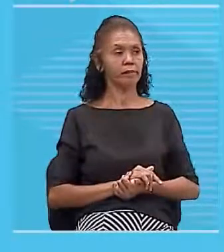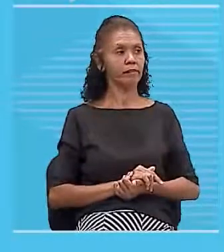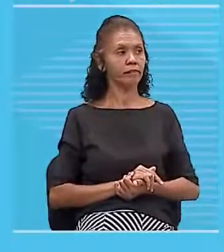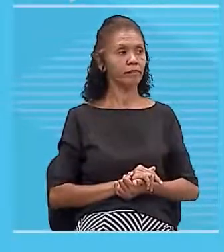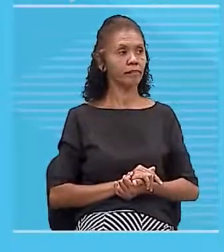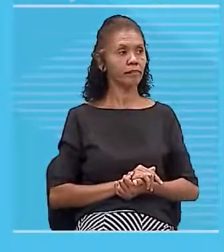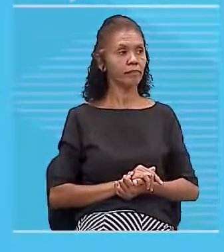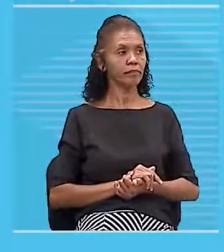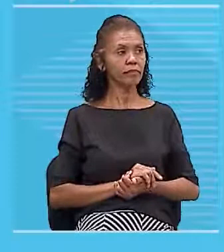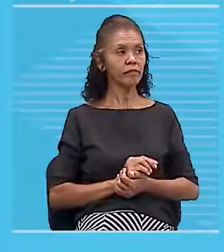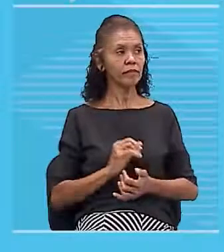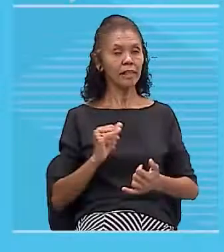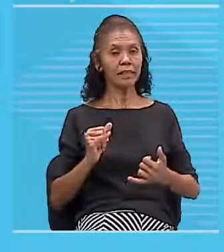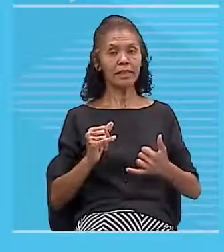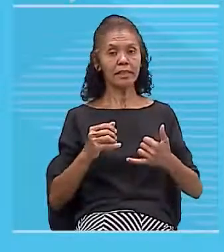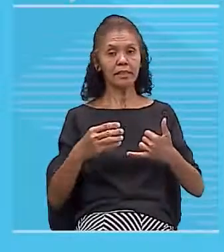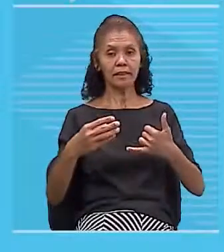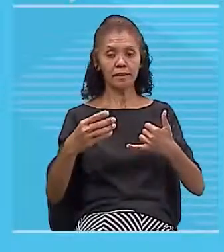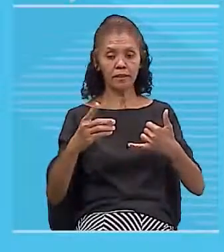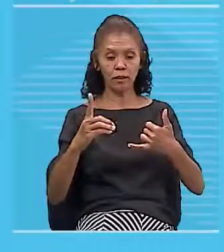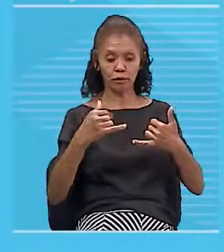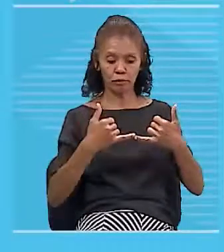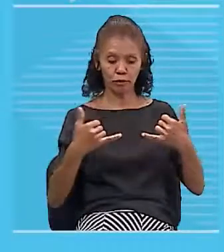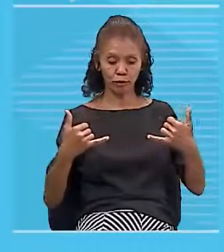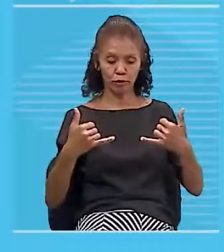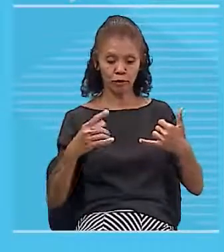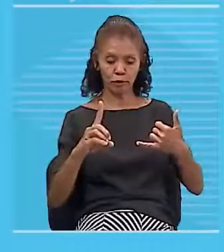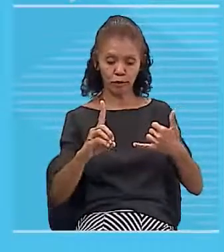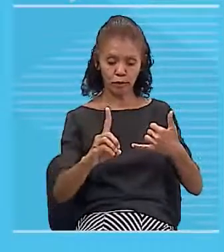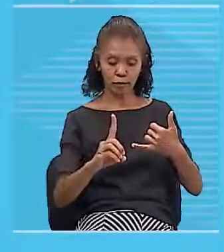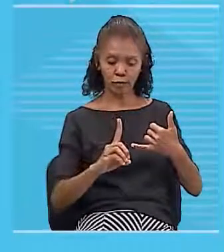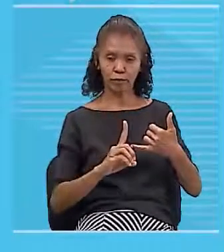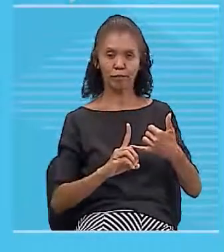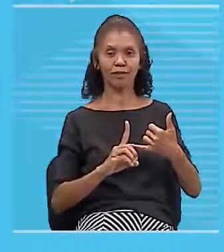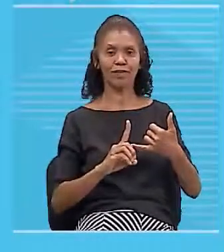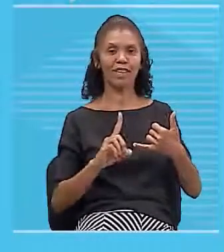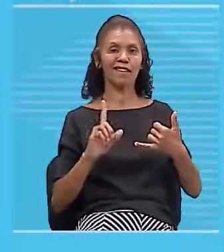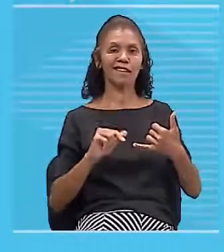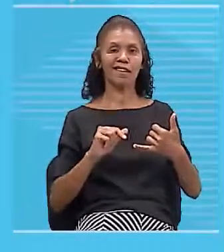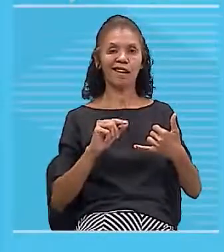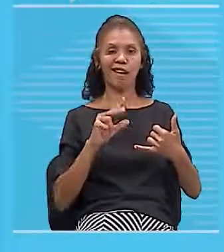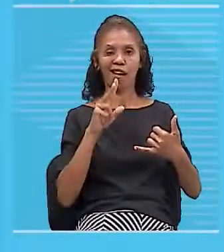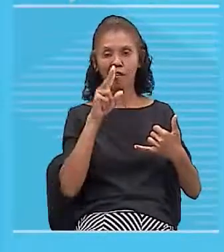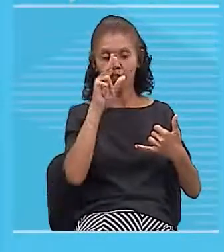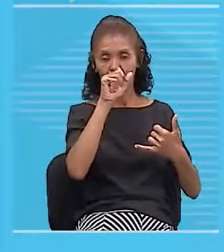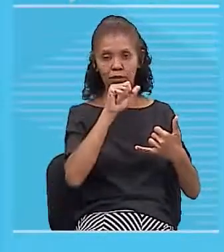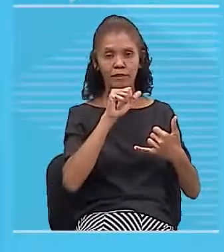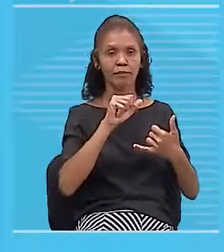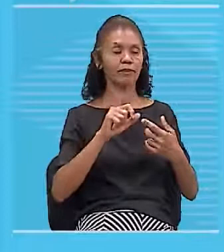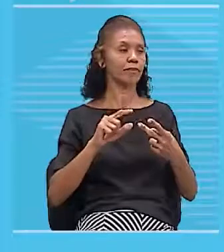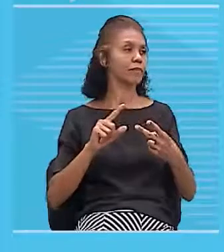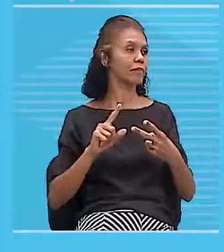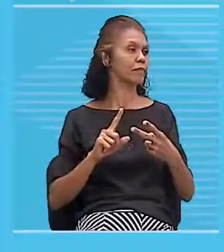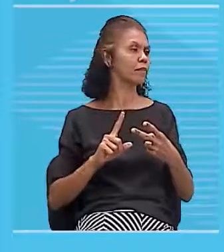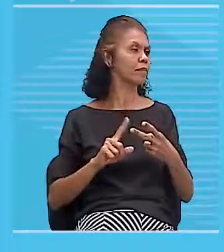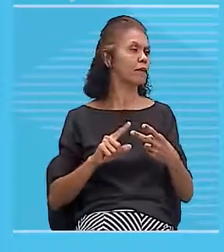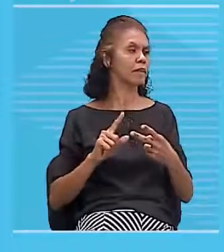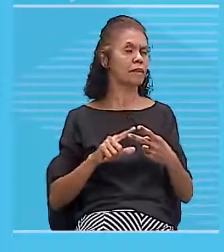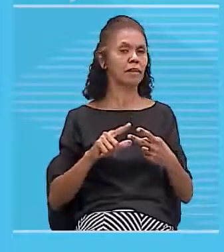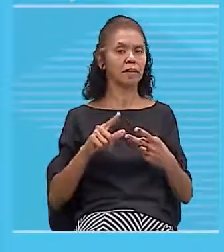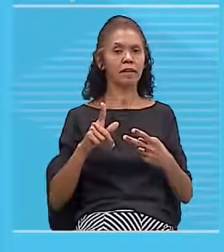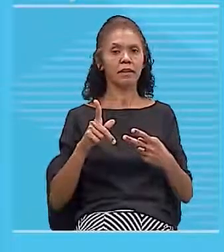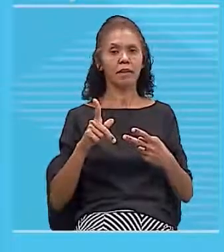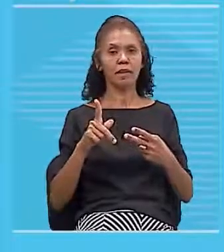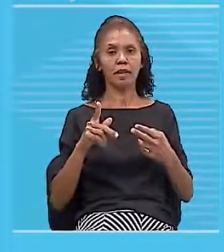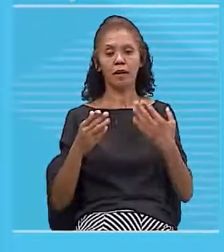a medida que eu me aproximo do fio fica mais forte não pode ser paralelo ao fio porque